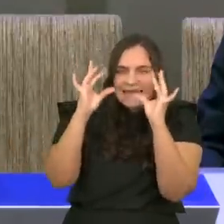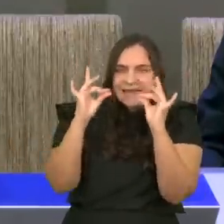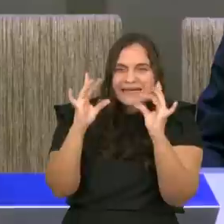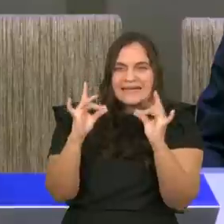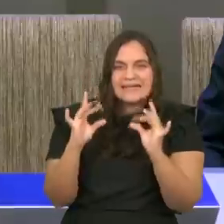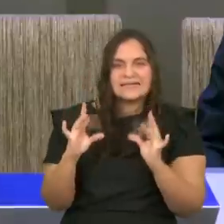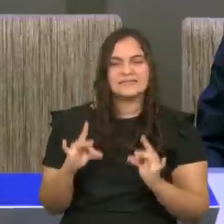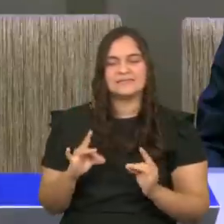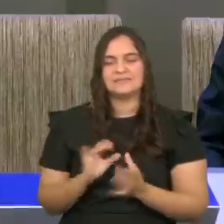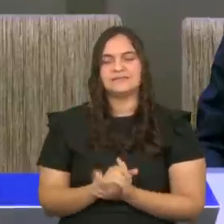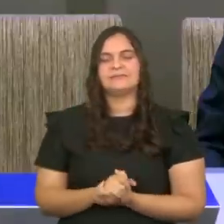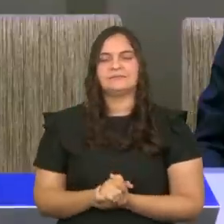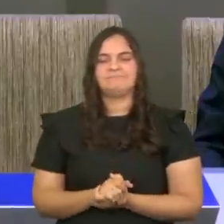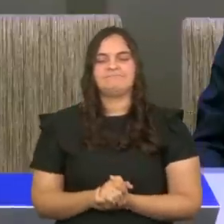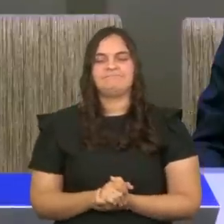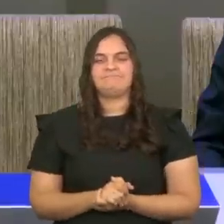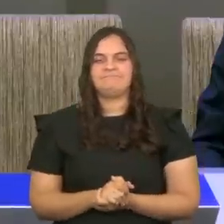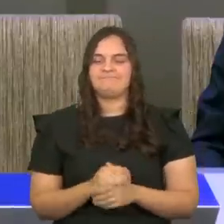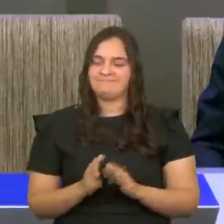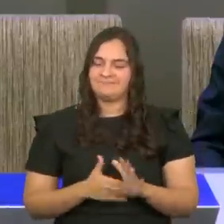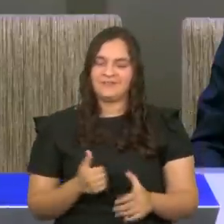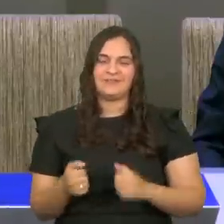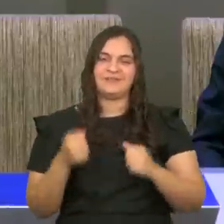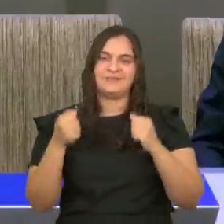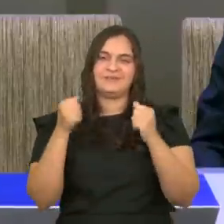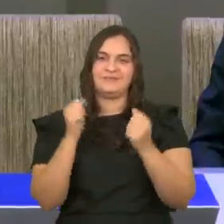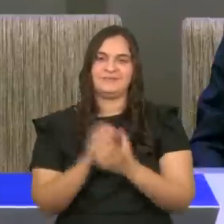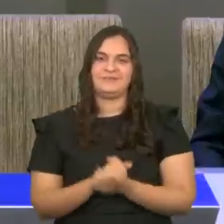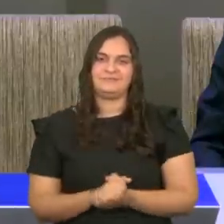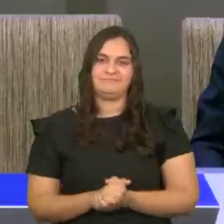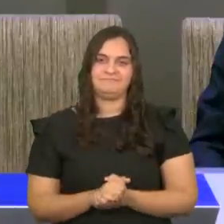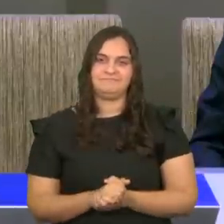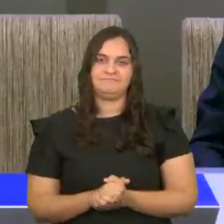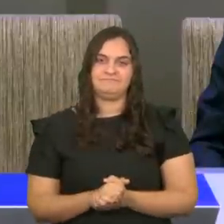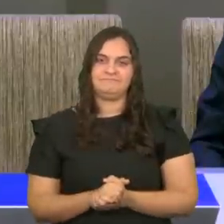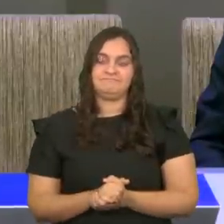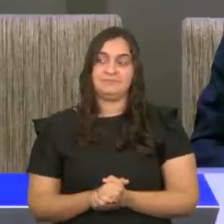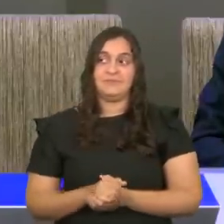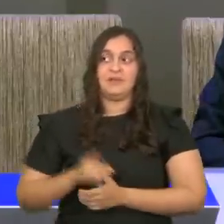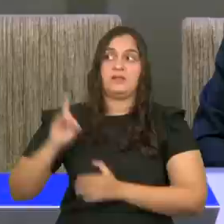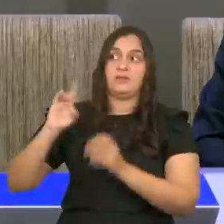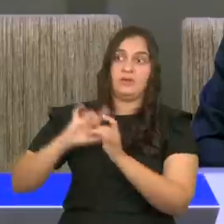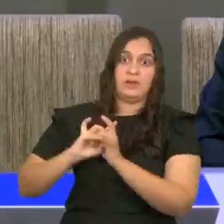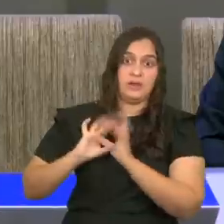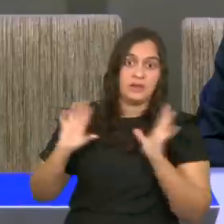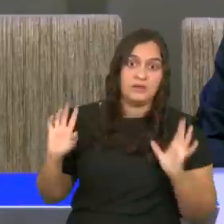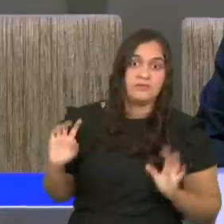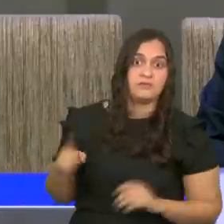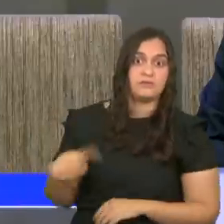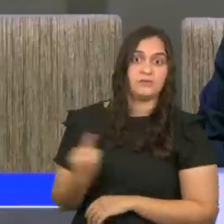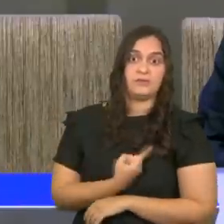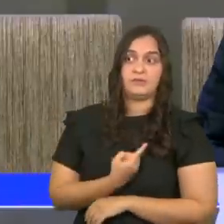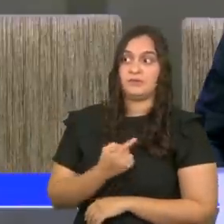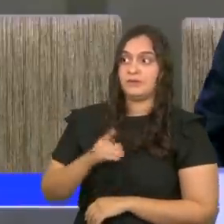Aleluia. Ai de nós, se Deus não cuidar, da gente.